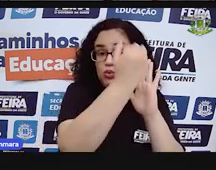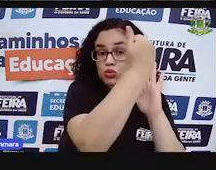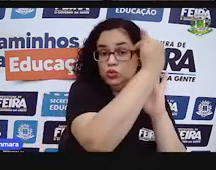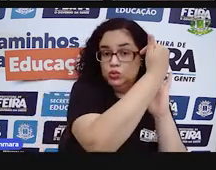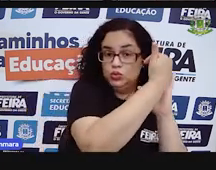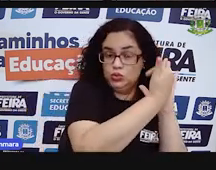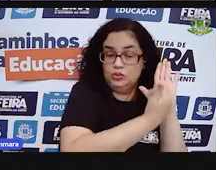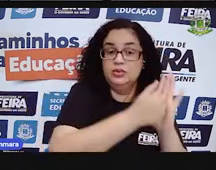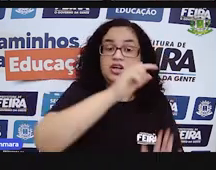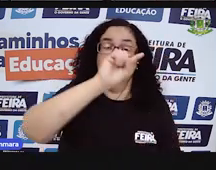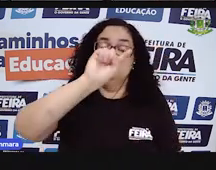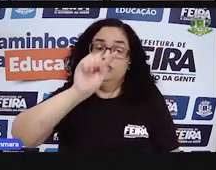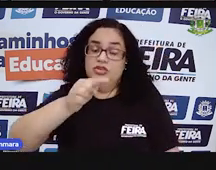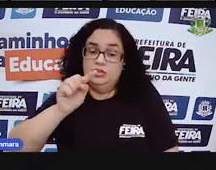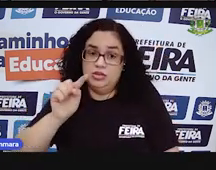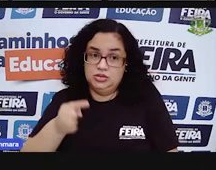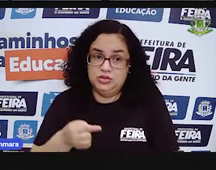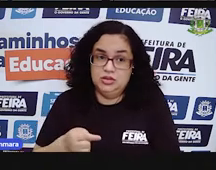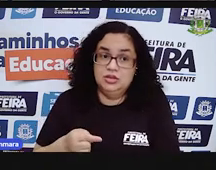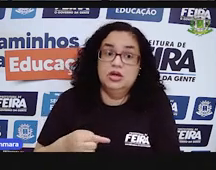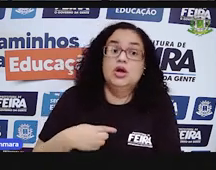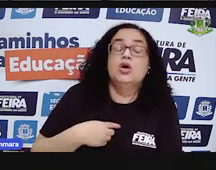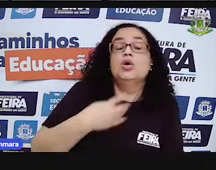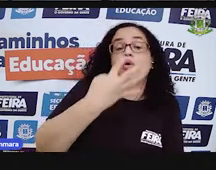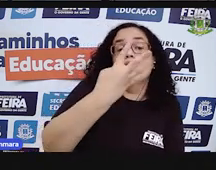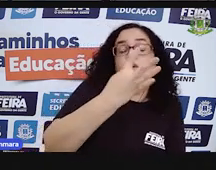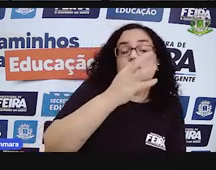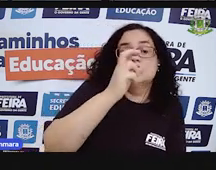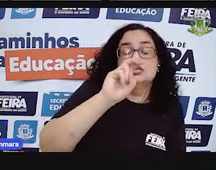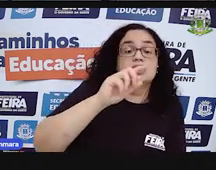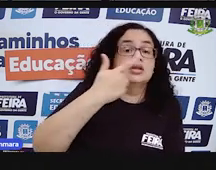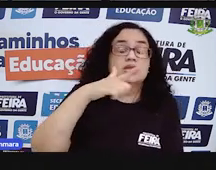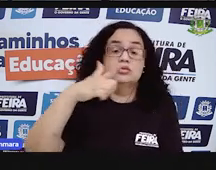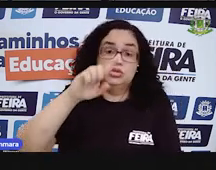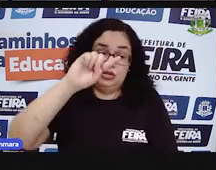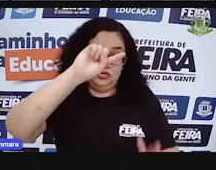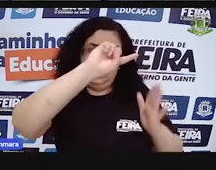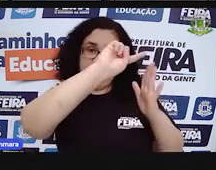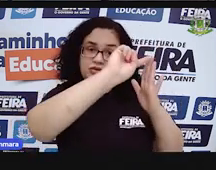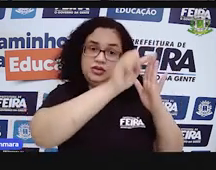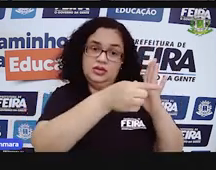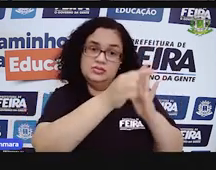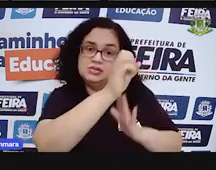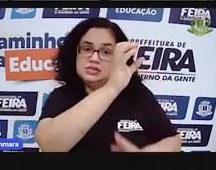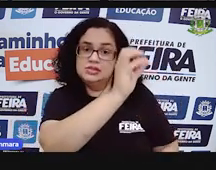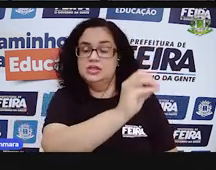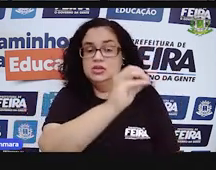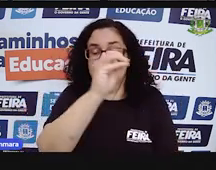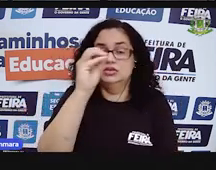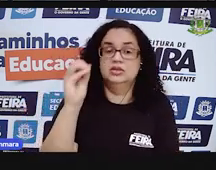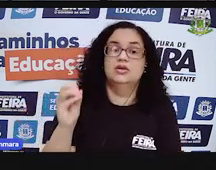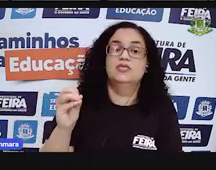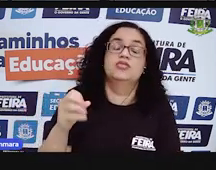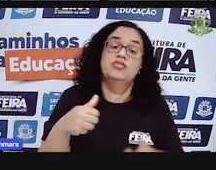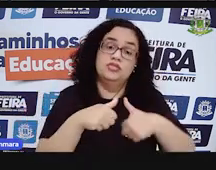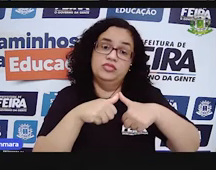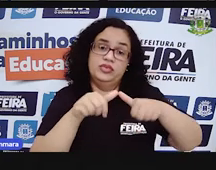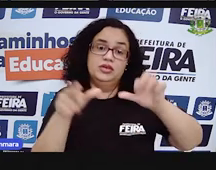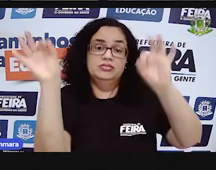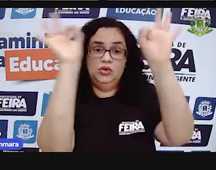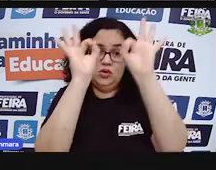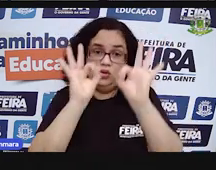número. Vírgula embaixo de vírgula. O 45 que não tinha vírgula. Botamos vírgula zero pra ficar arrumadinho.